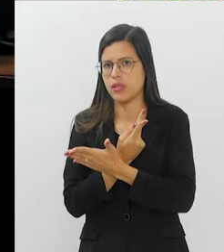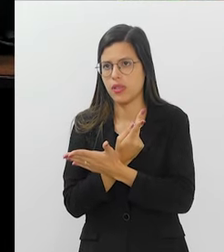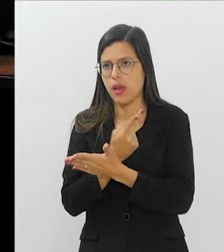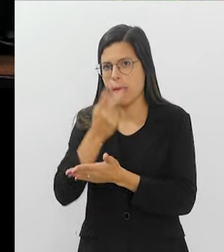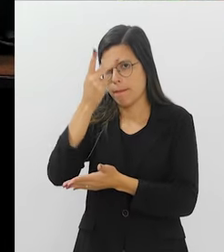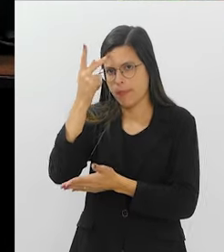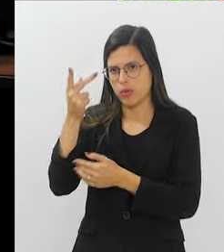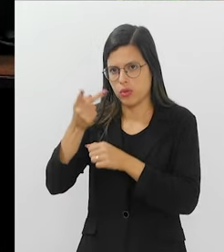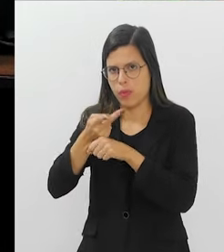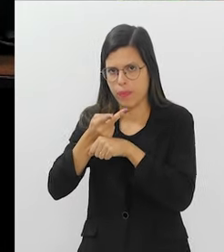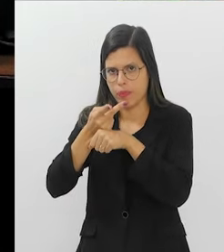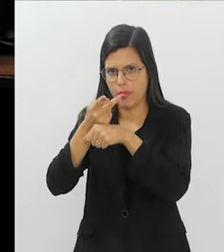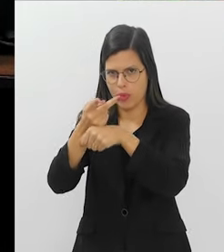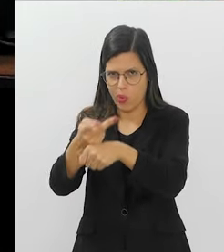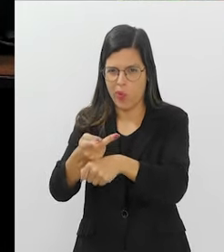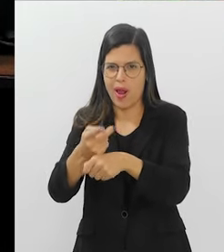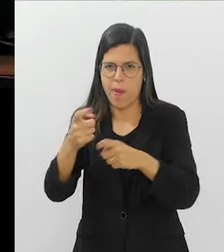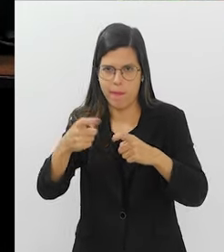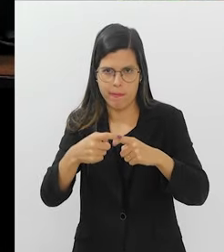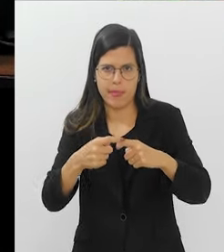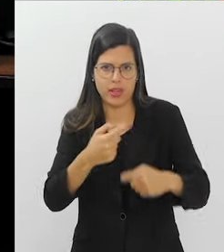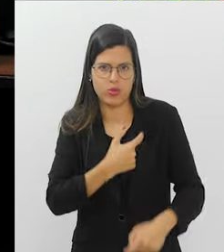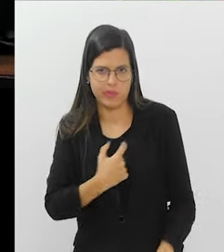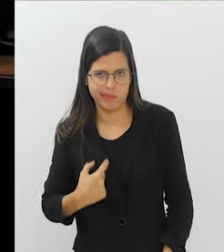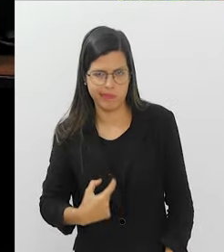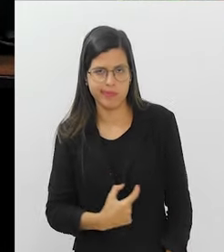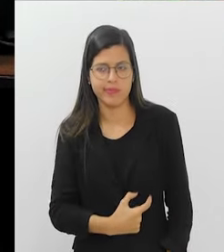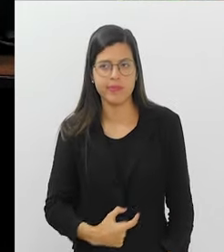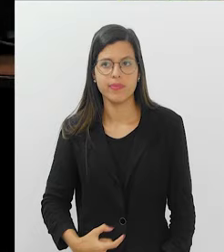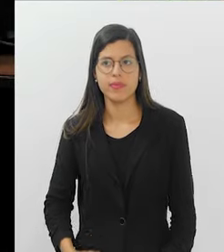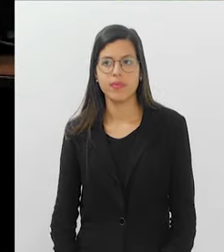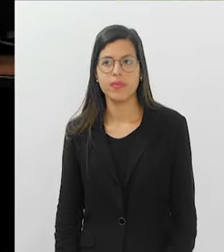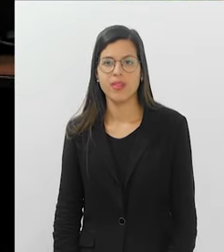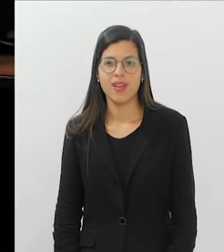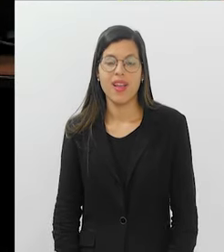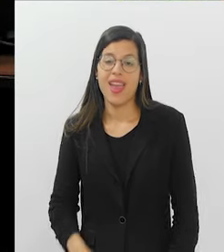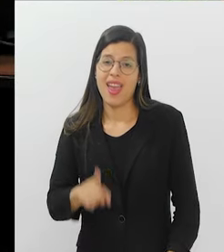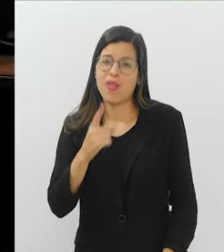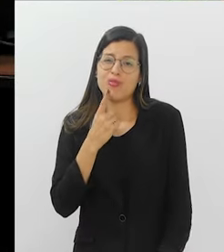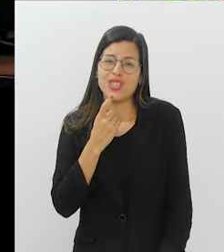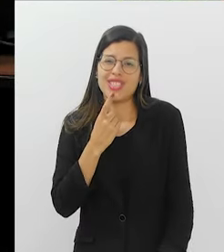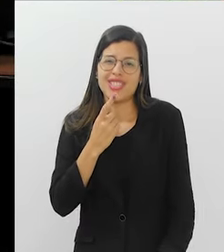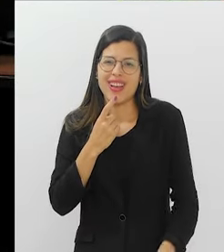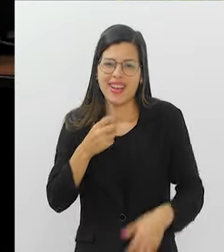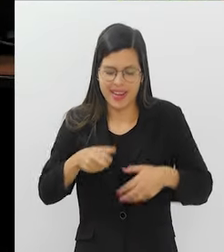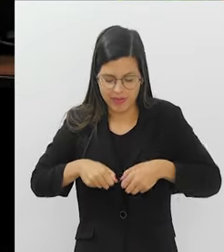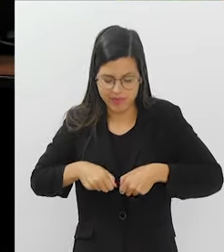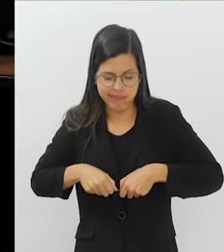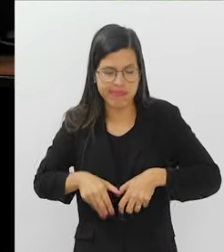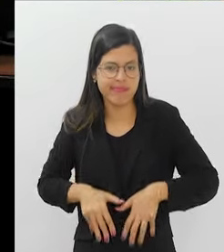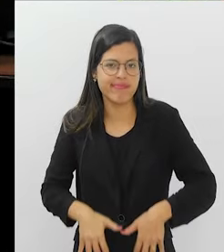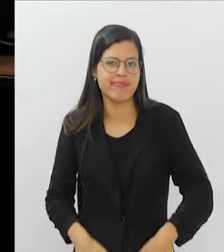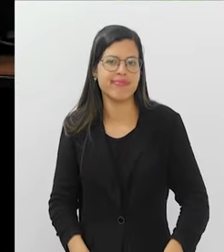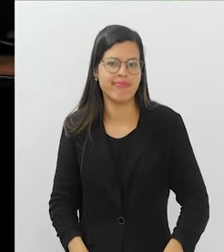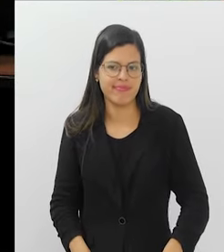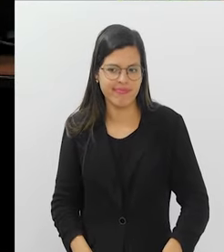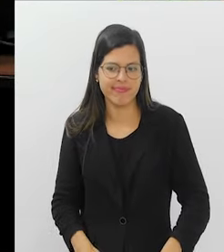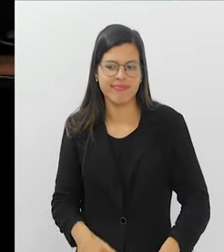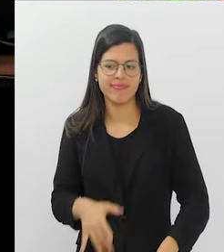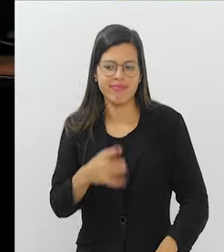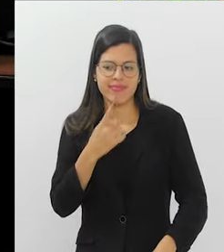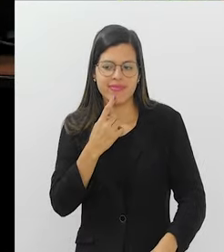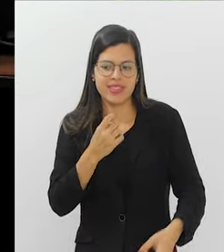que leva o paciente a procurar um coloproctologista, né? O sangramento. Essa é a principal